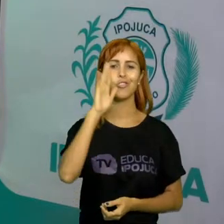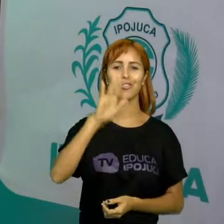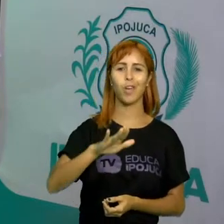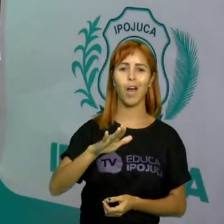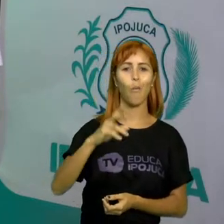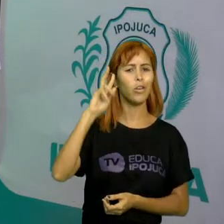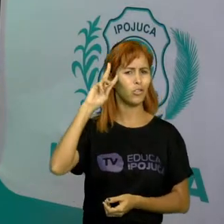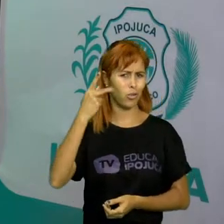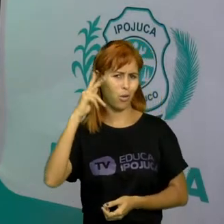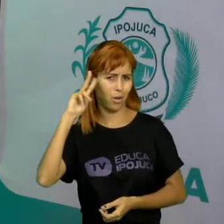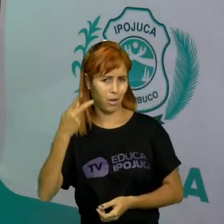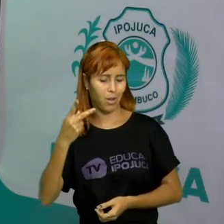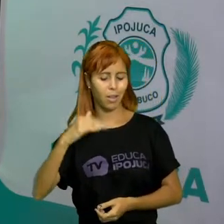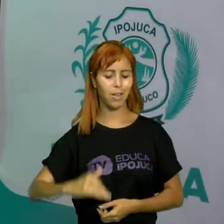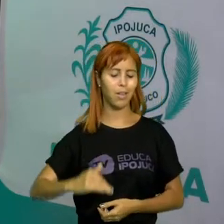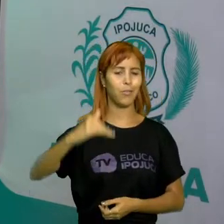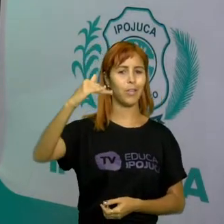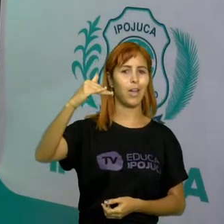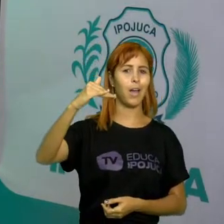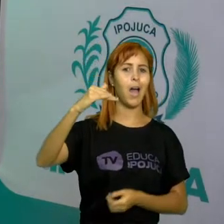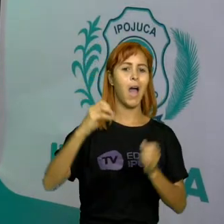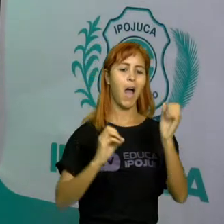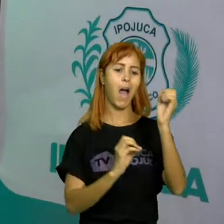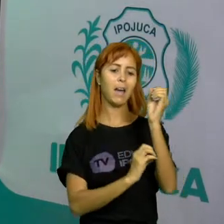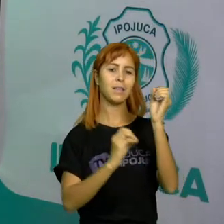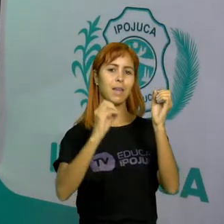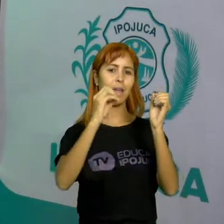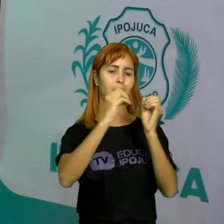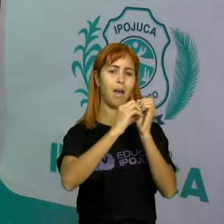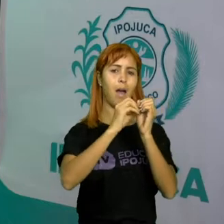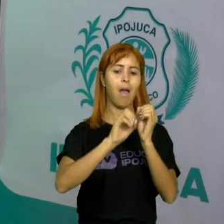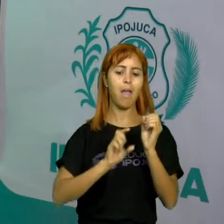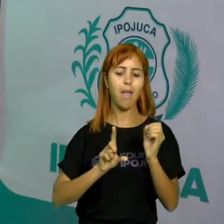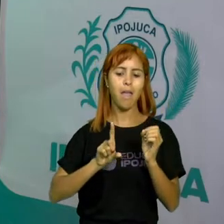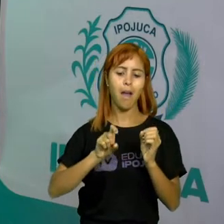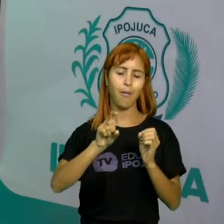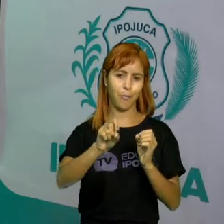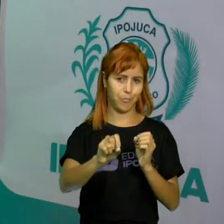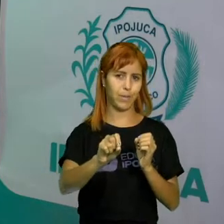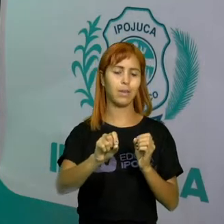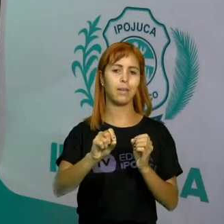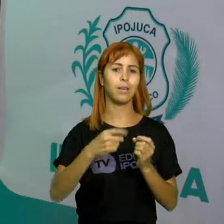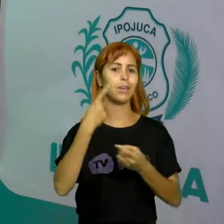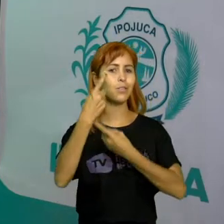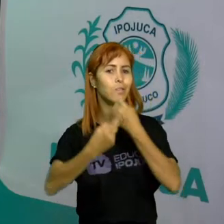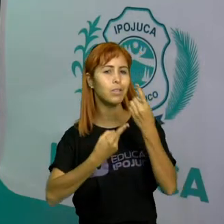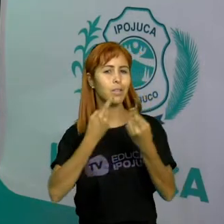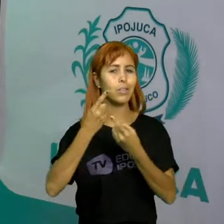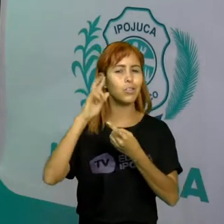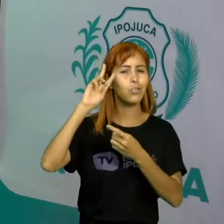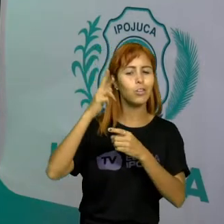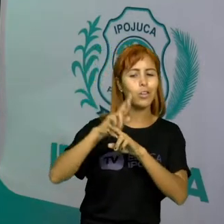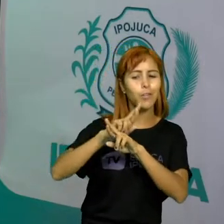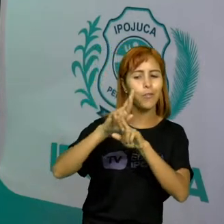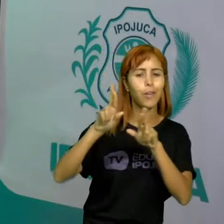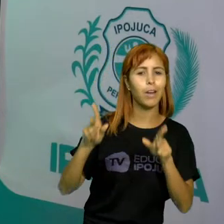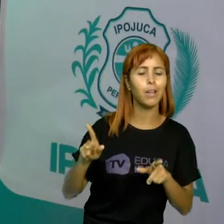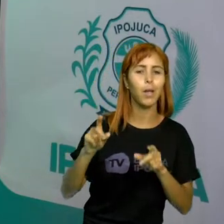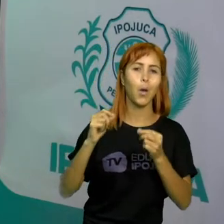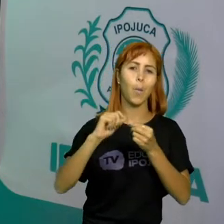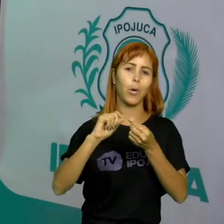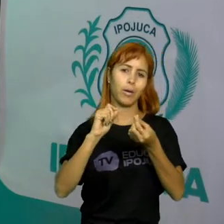a infância, que é A Cigarra e as Formigas. E aí a historinha tem uma conotação às vezes um pouquinho diferenciada, porque passa por